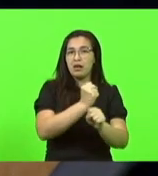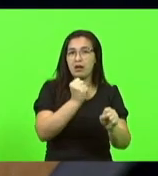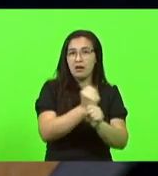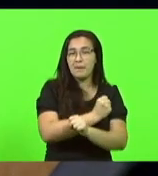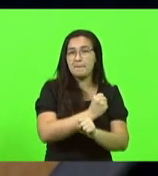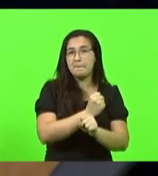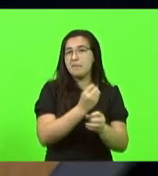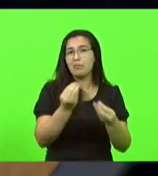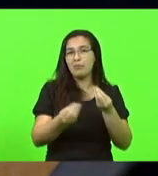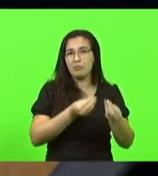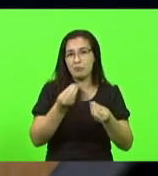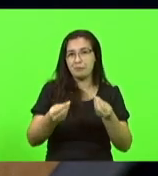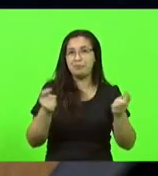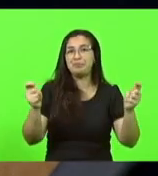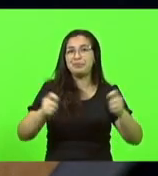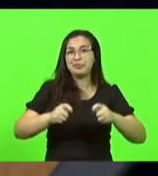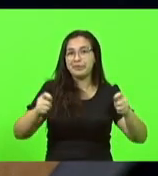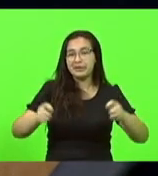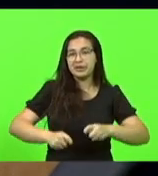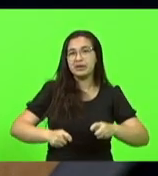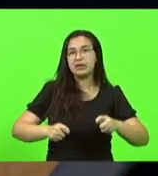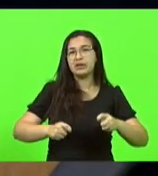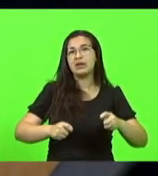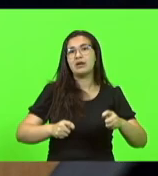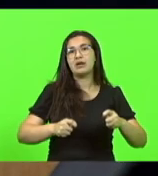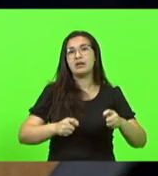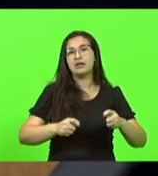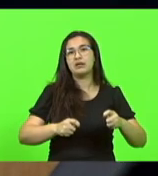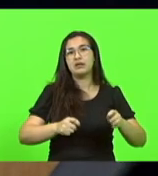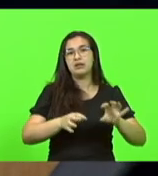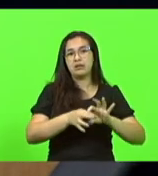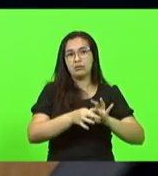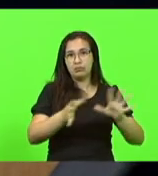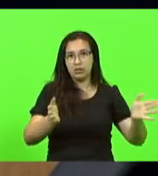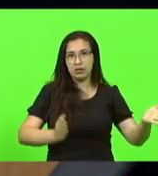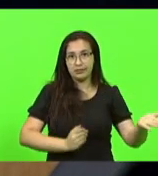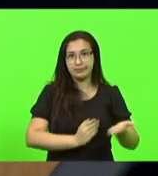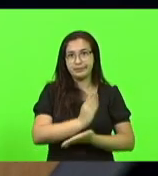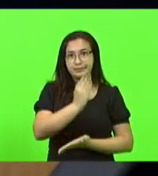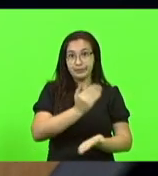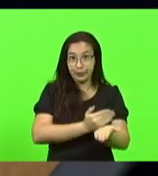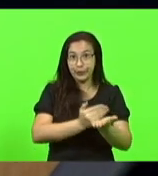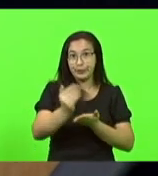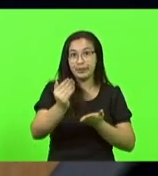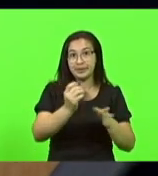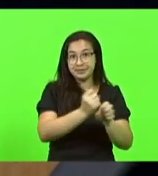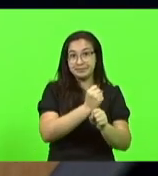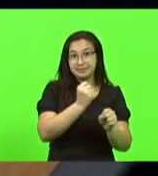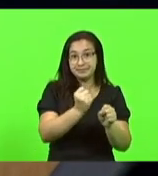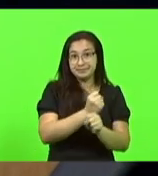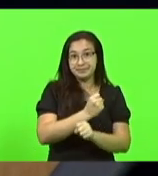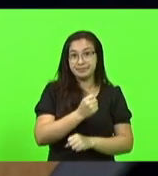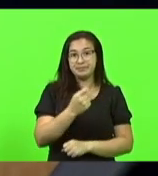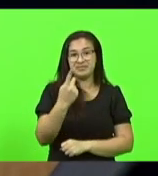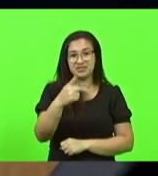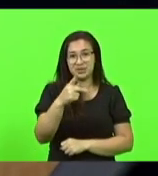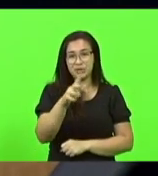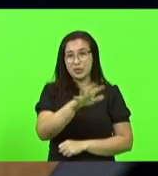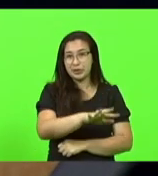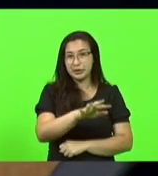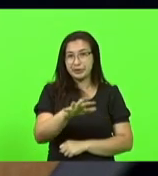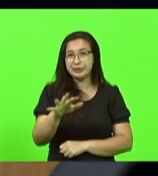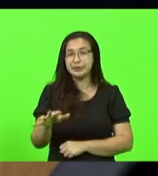efetivamente a sair do papel, deputado Silvio. Sei que na sua região também tem, e